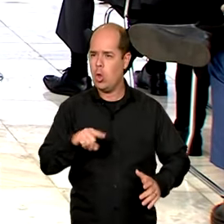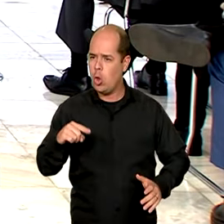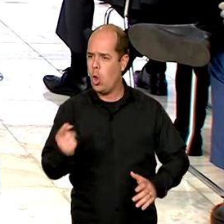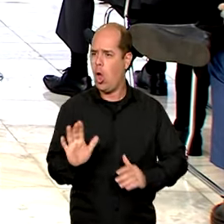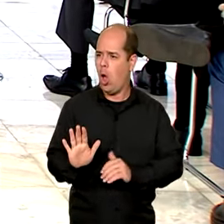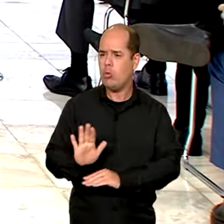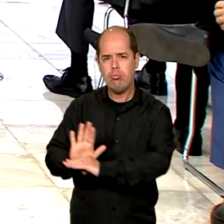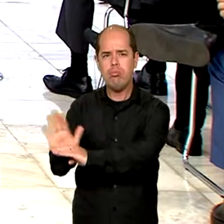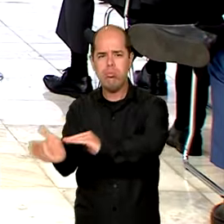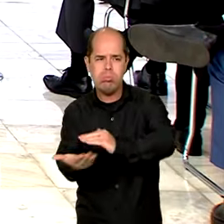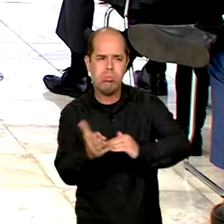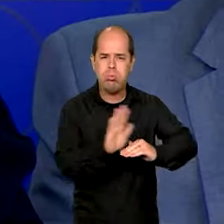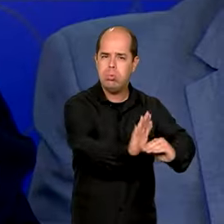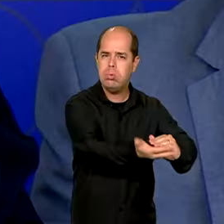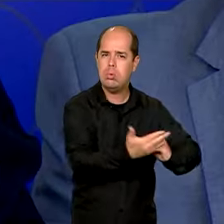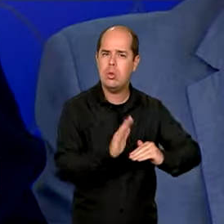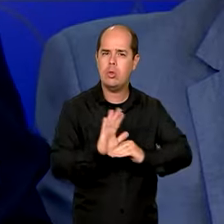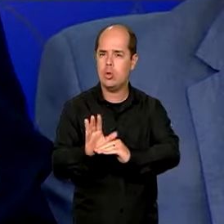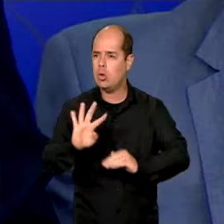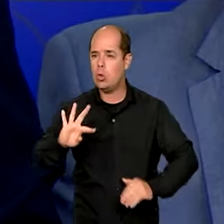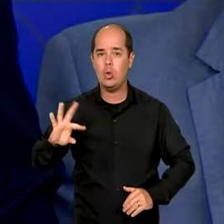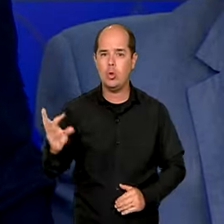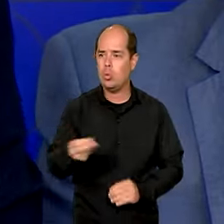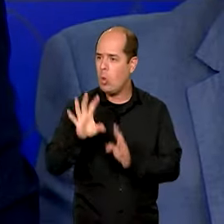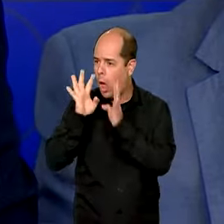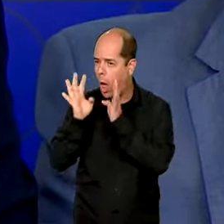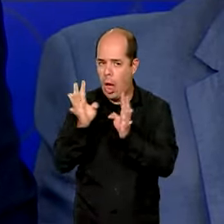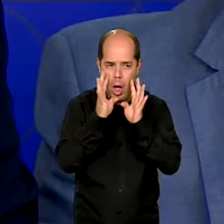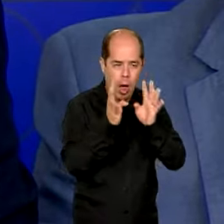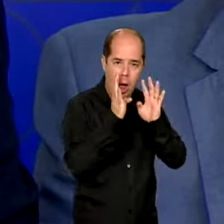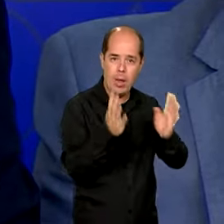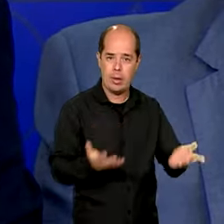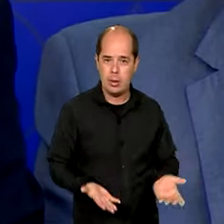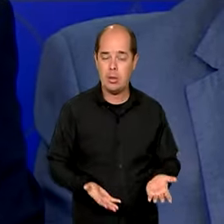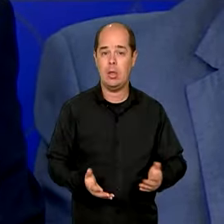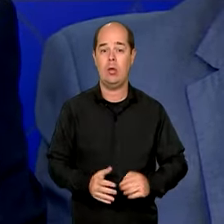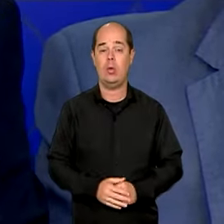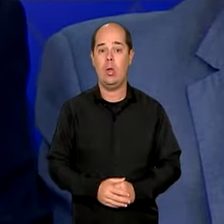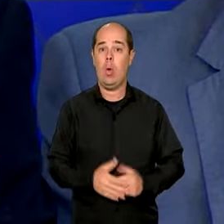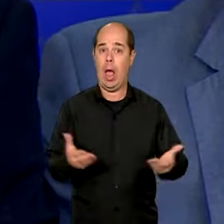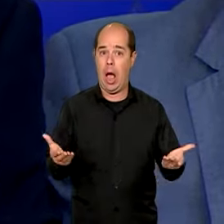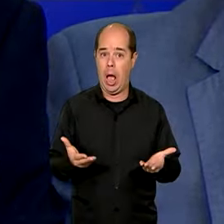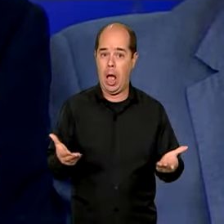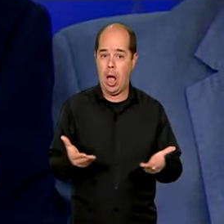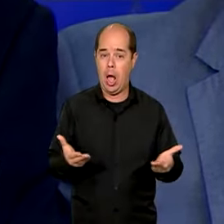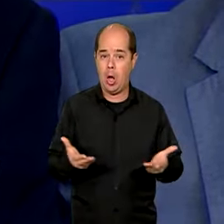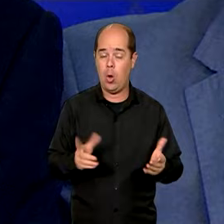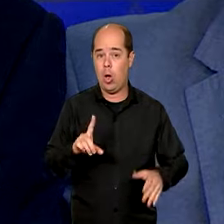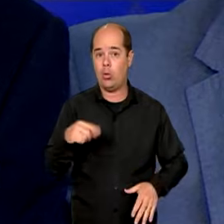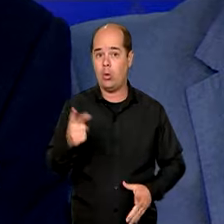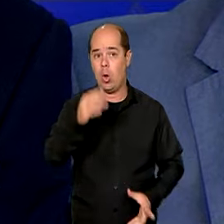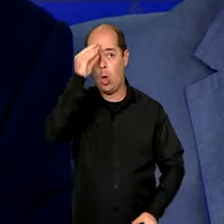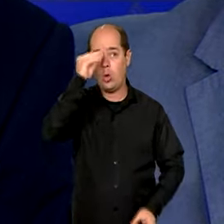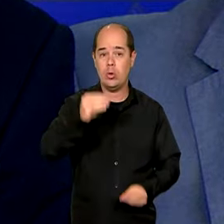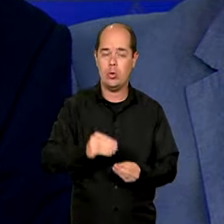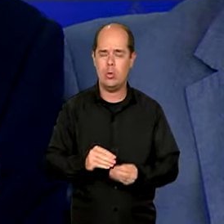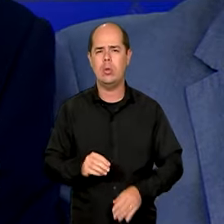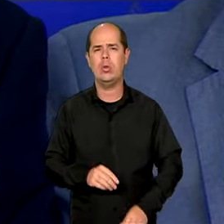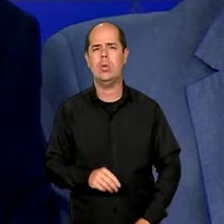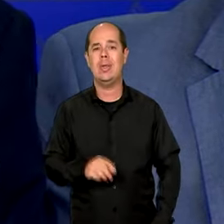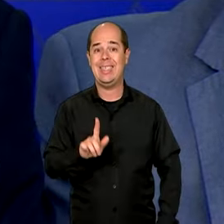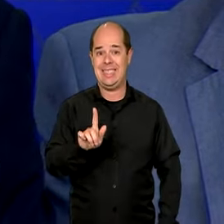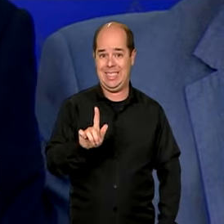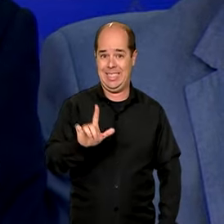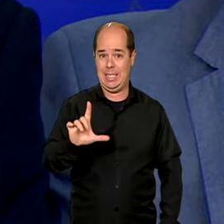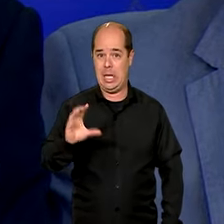estamos nos ajudando. Foram todos ouvidos. Agora, na hora que se chegou a essa conclusão, que nós poderíamos detectar uma GLO